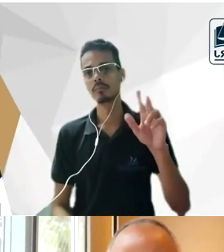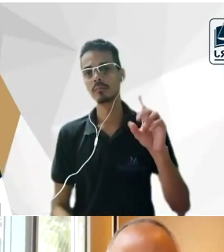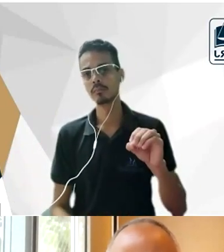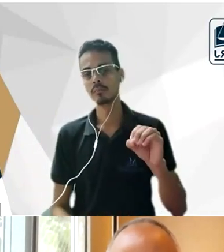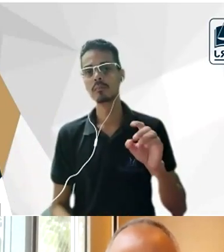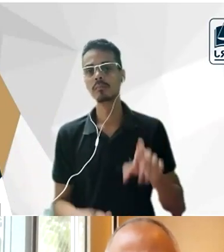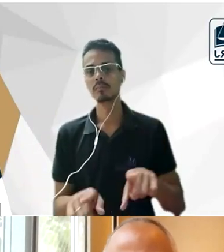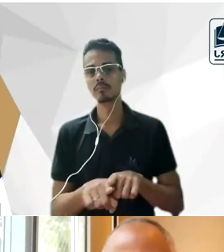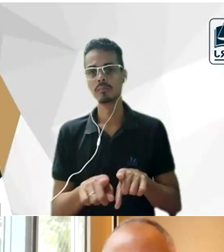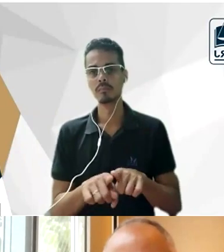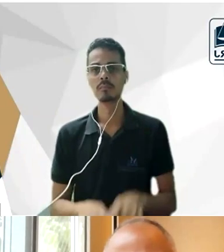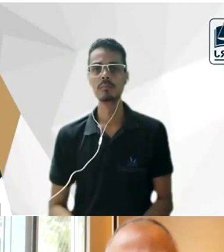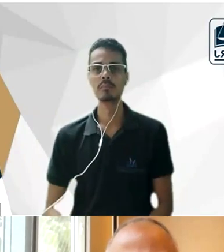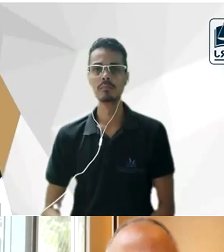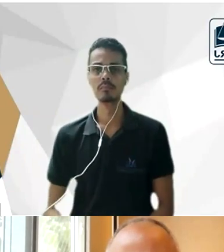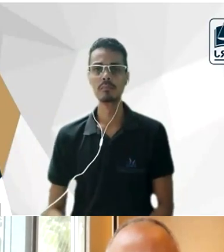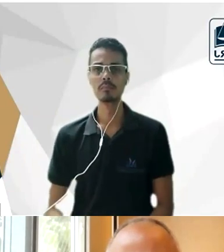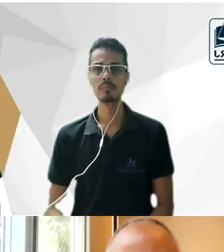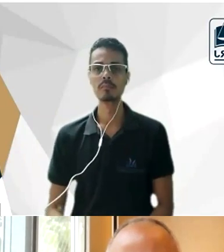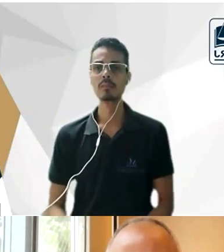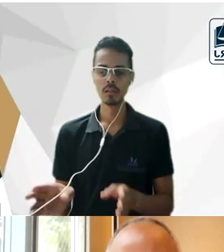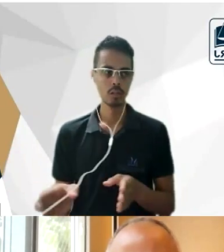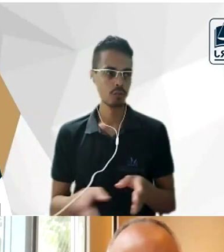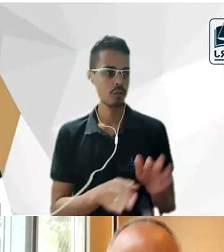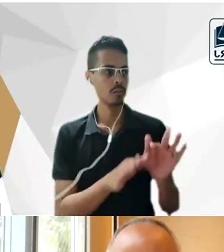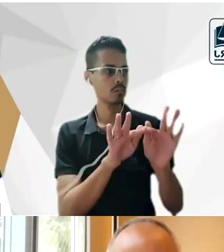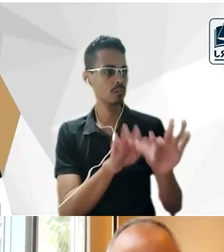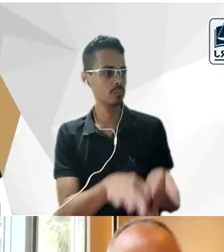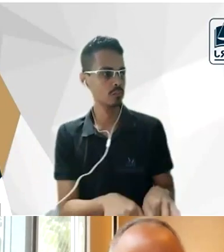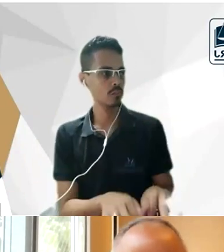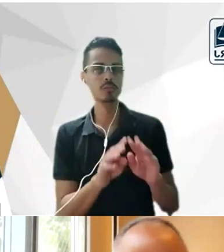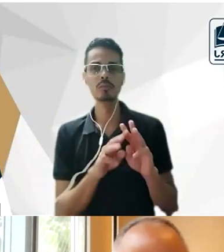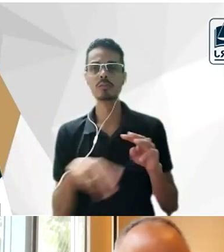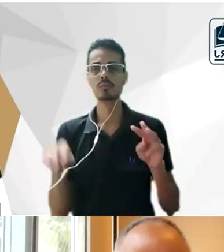e aí a gente vai já para o encerramento do nosso webinário